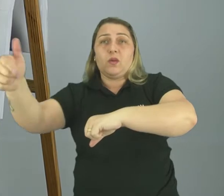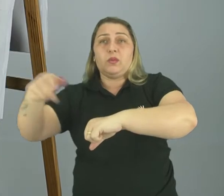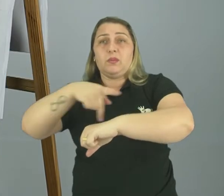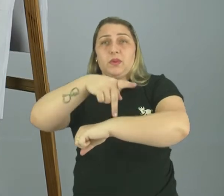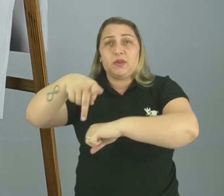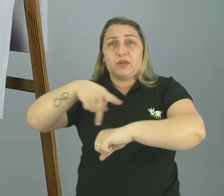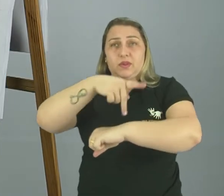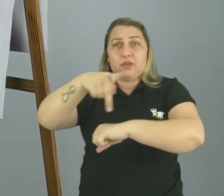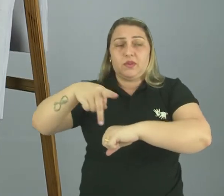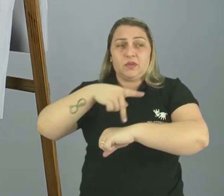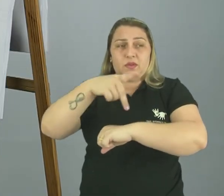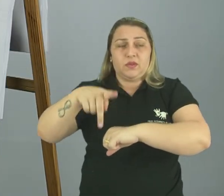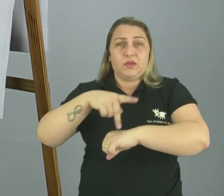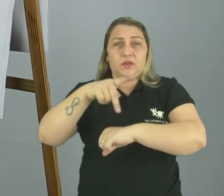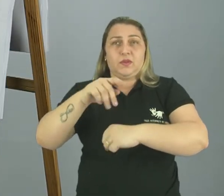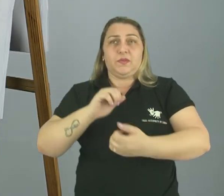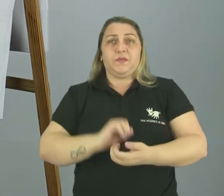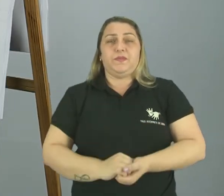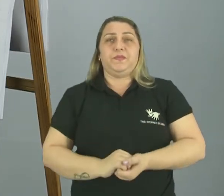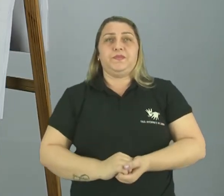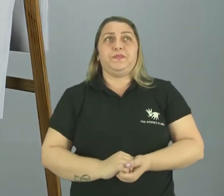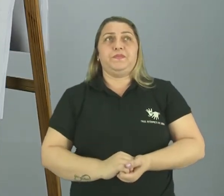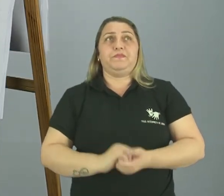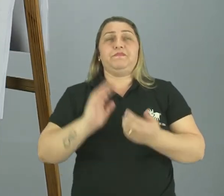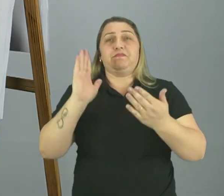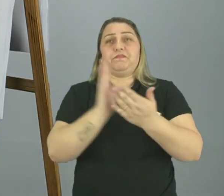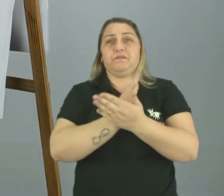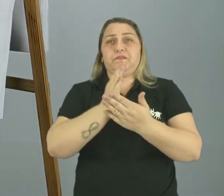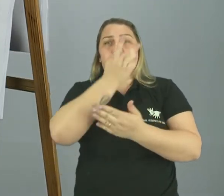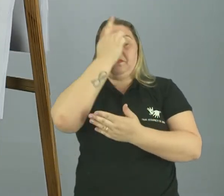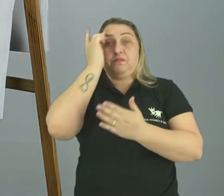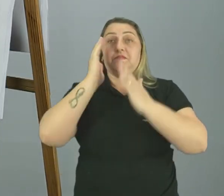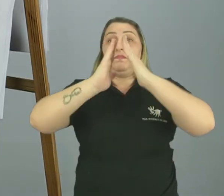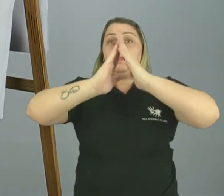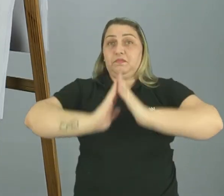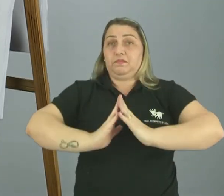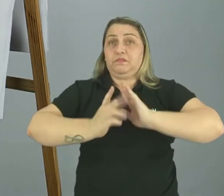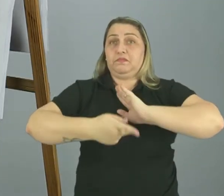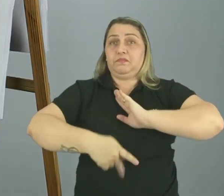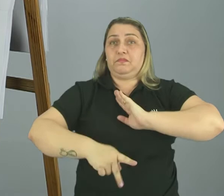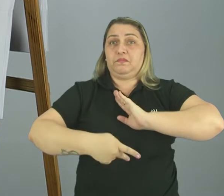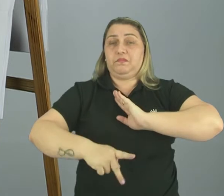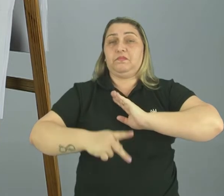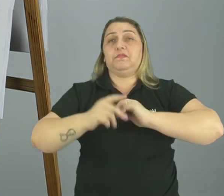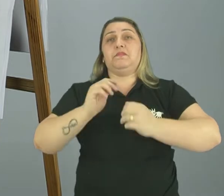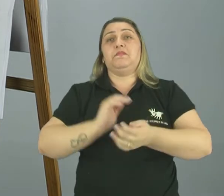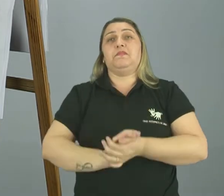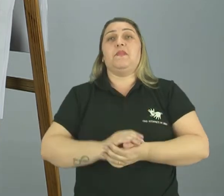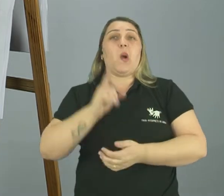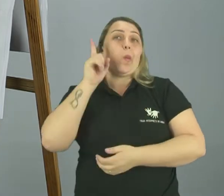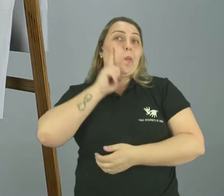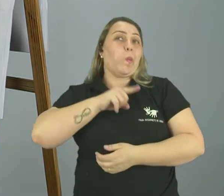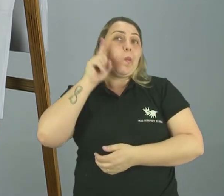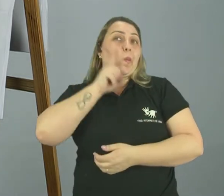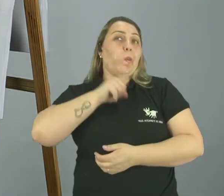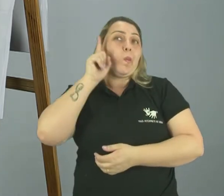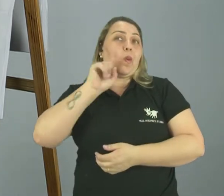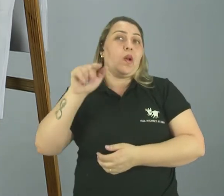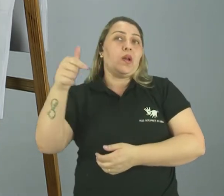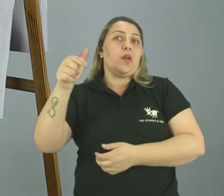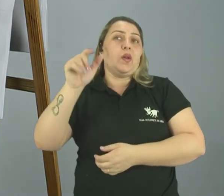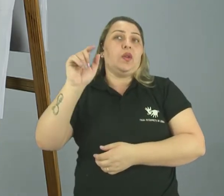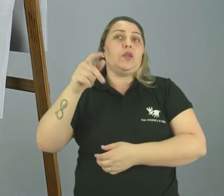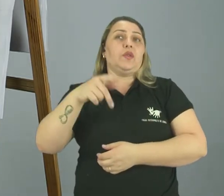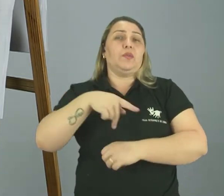outro, como o caso de algumas pessoas que moram no Brasil e vão morar, sei lá, nos Estados Unidos, ou em outro